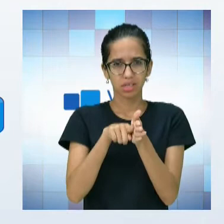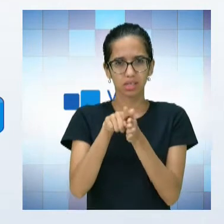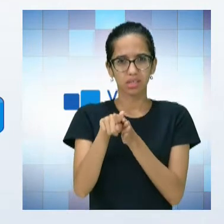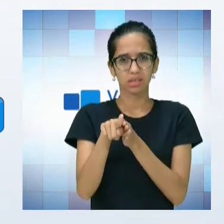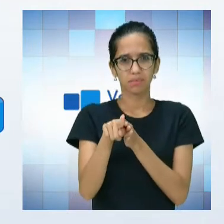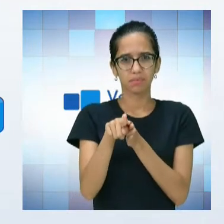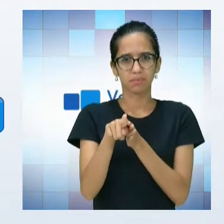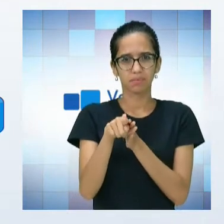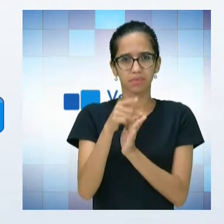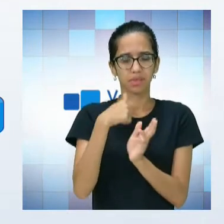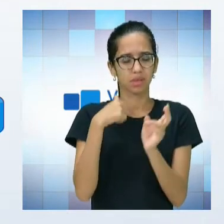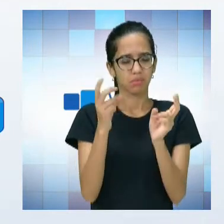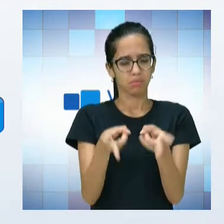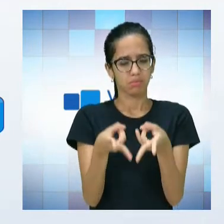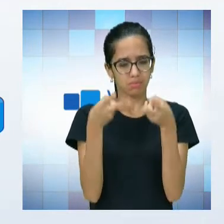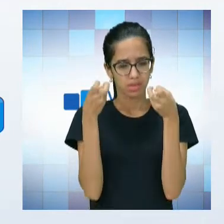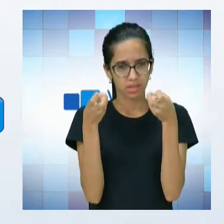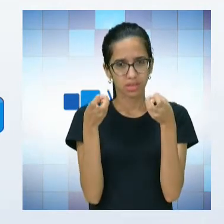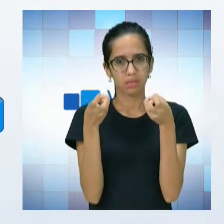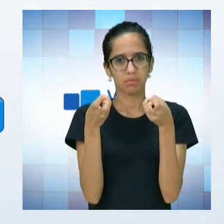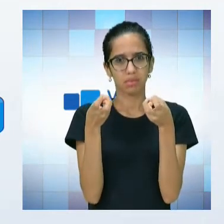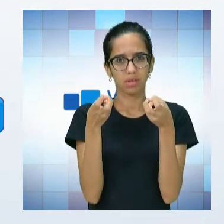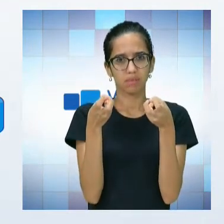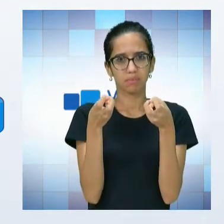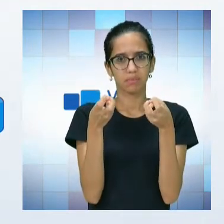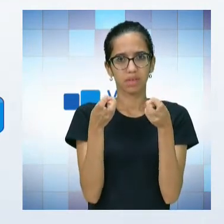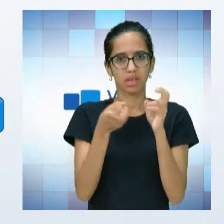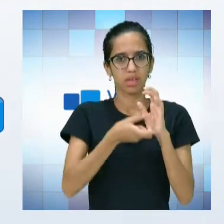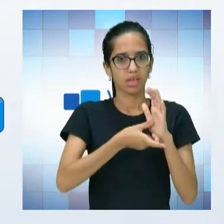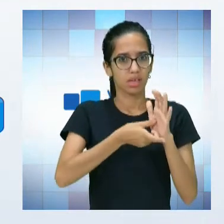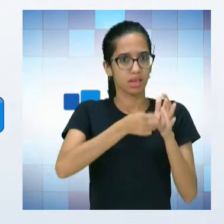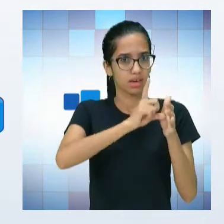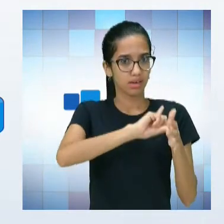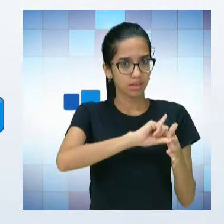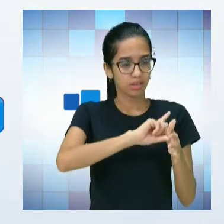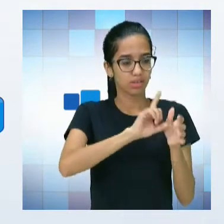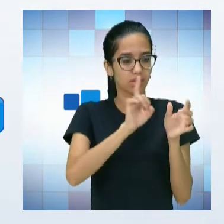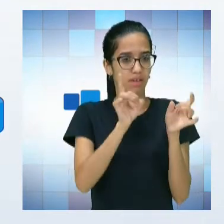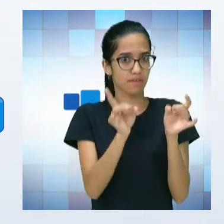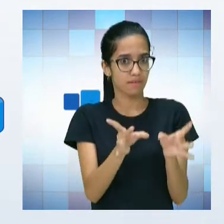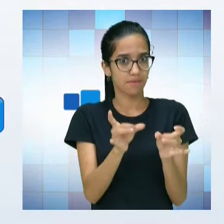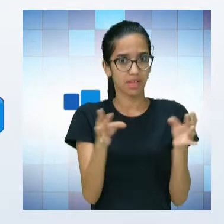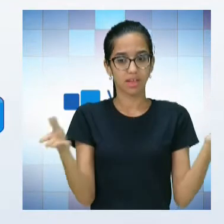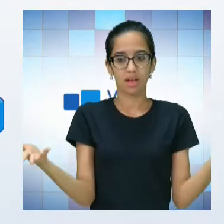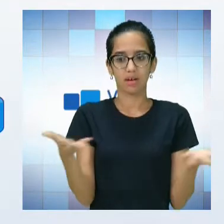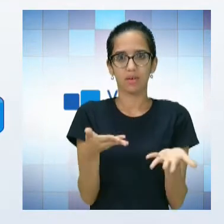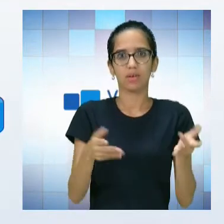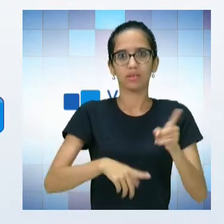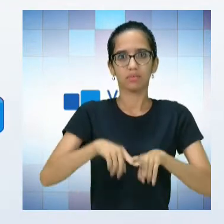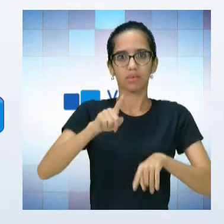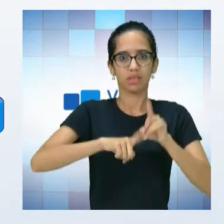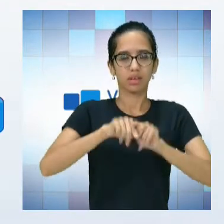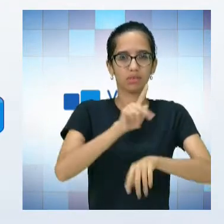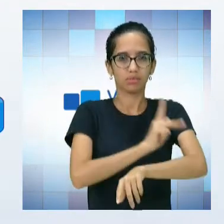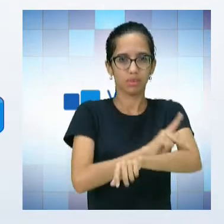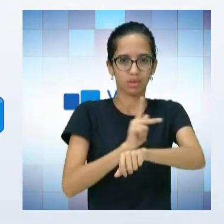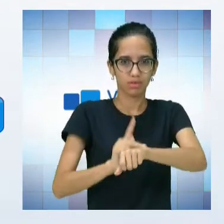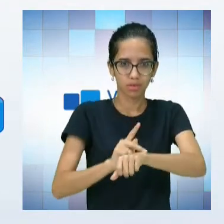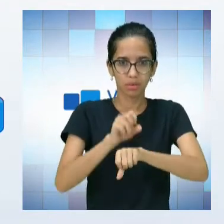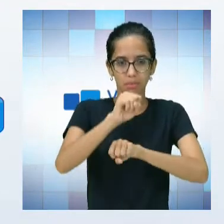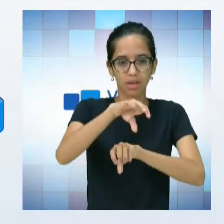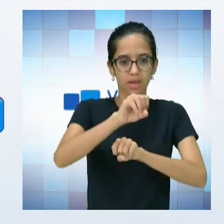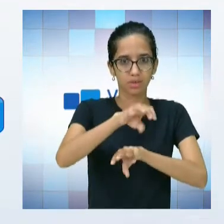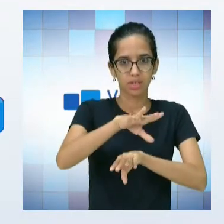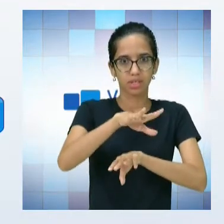eu identifiquei que estava sendo lançado no mercado naquela época esse recurso pedagógico para o ensino da matemática para o